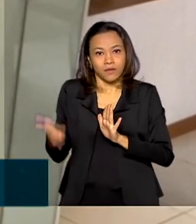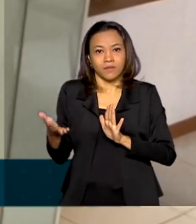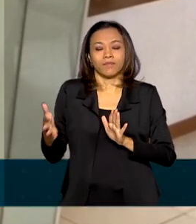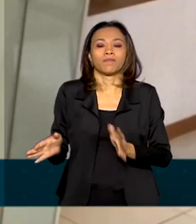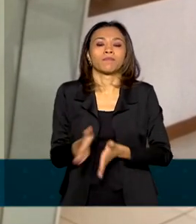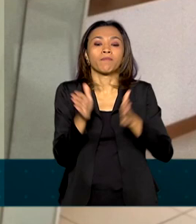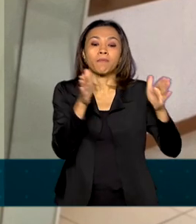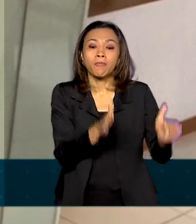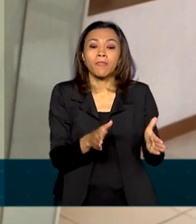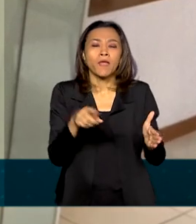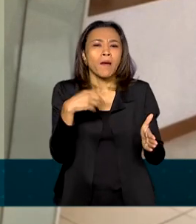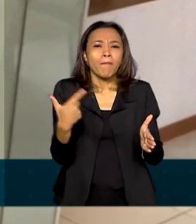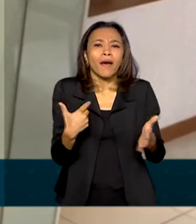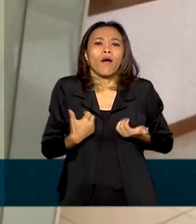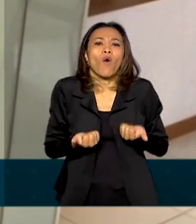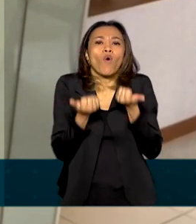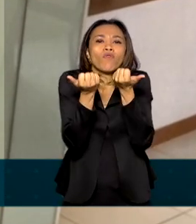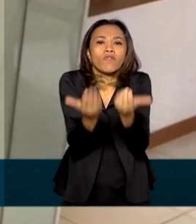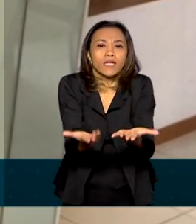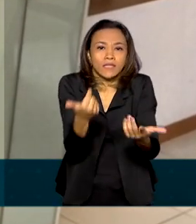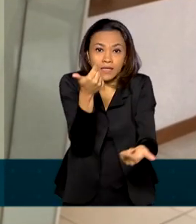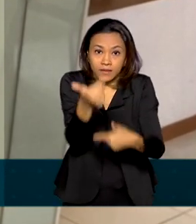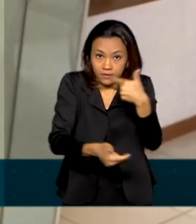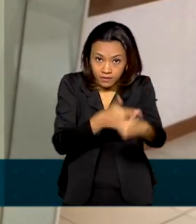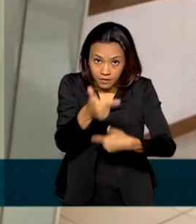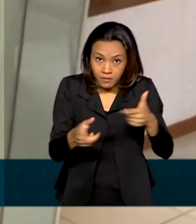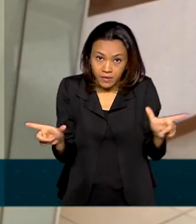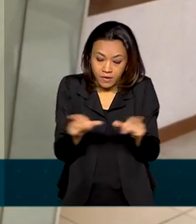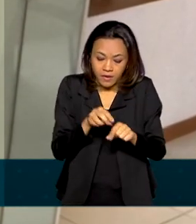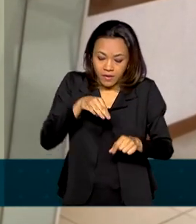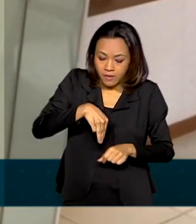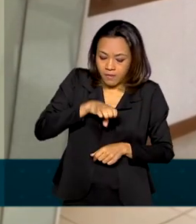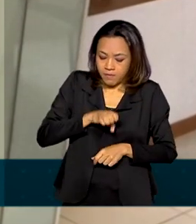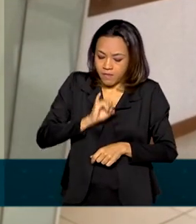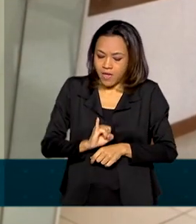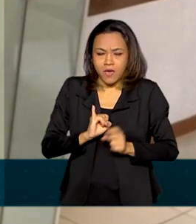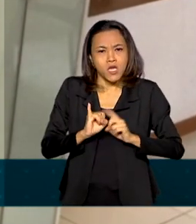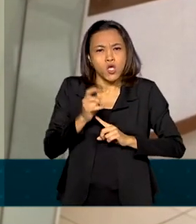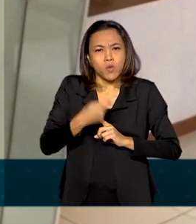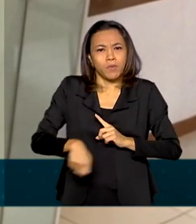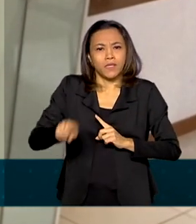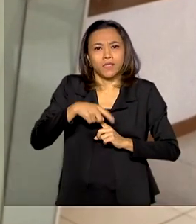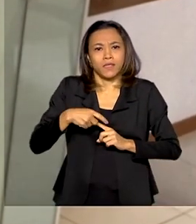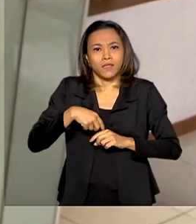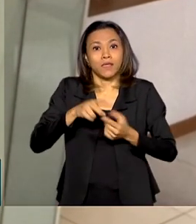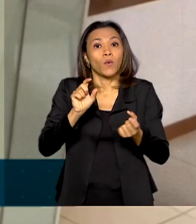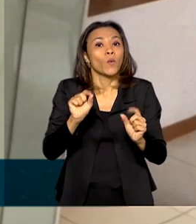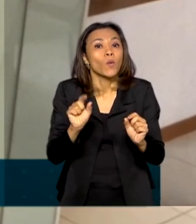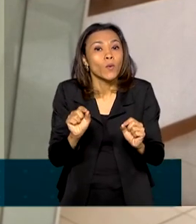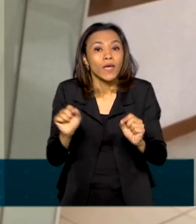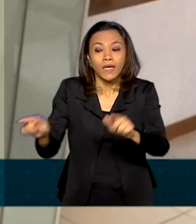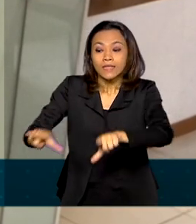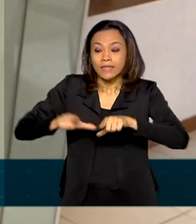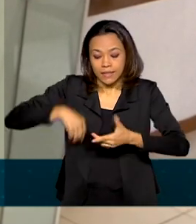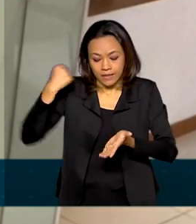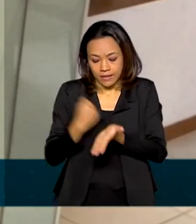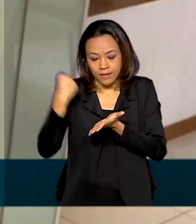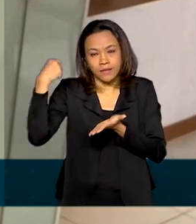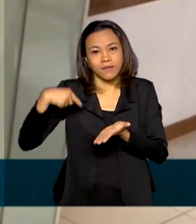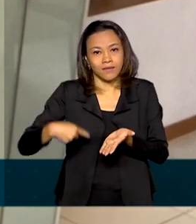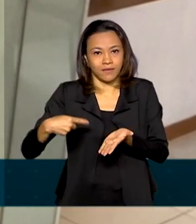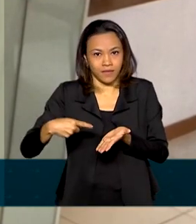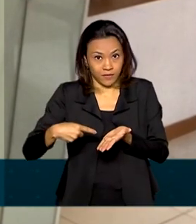prestador de serviços, o MEI não será mais obrigado a fornecer os dados da certificação digital